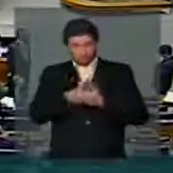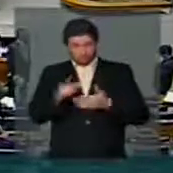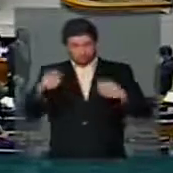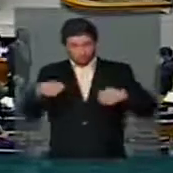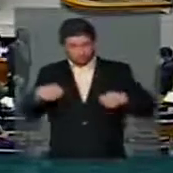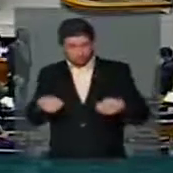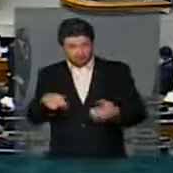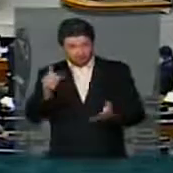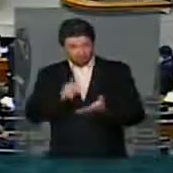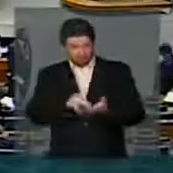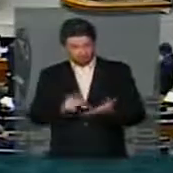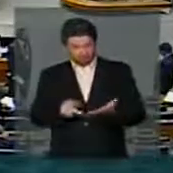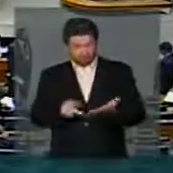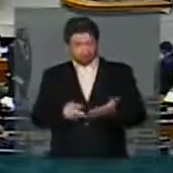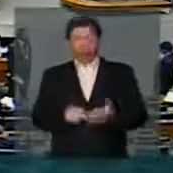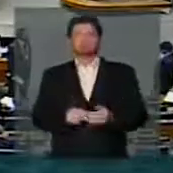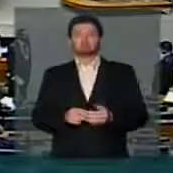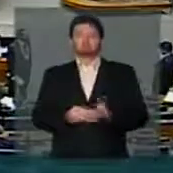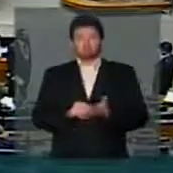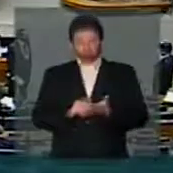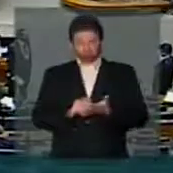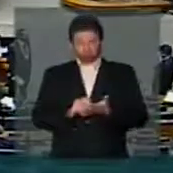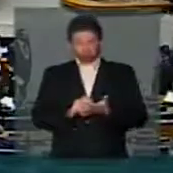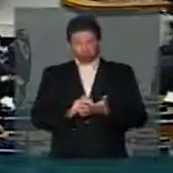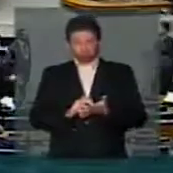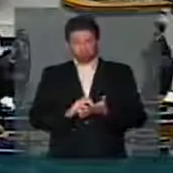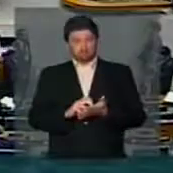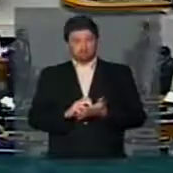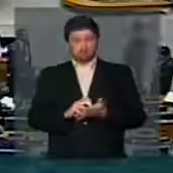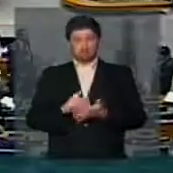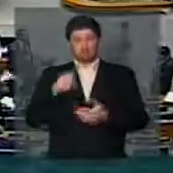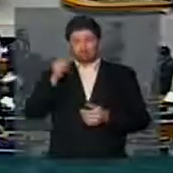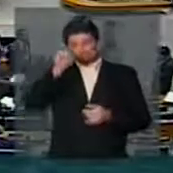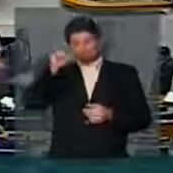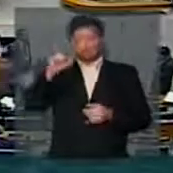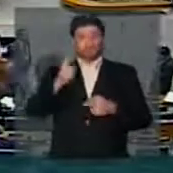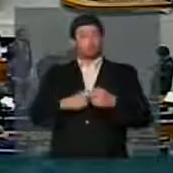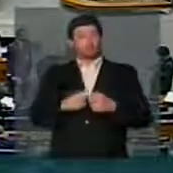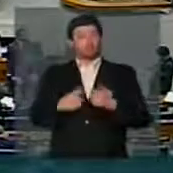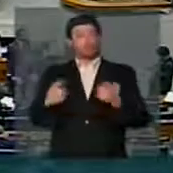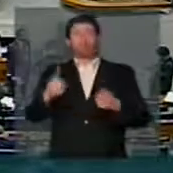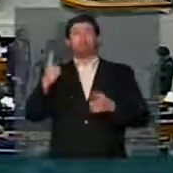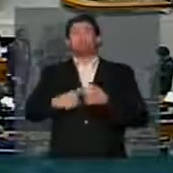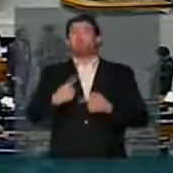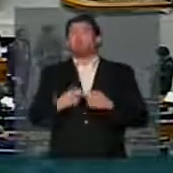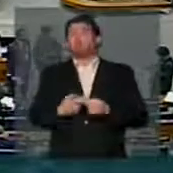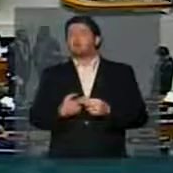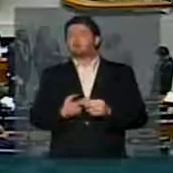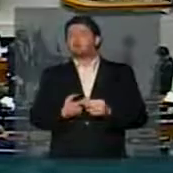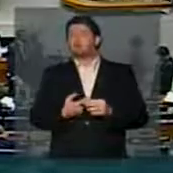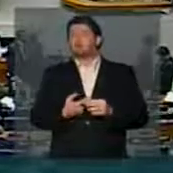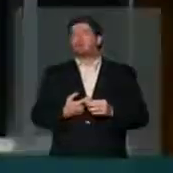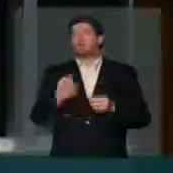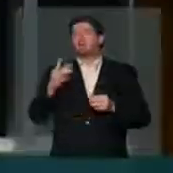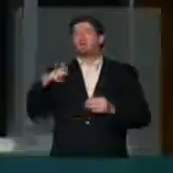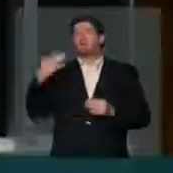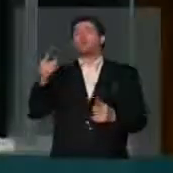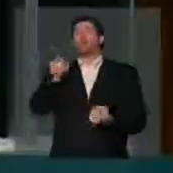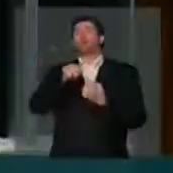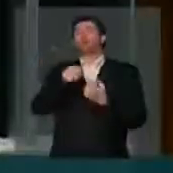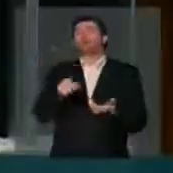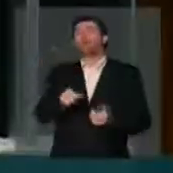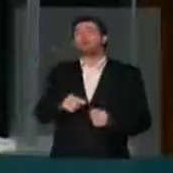necessidade imediata, o que nos deixa perplexos, senhor presidente, é por que a motivação para essa